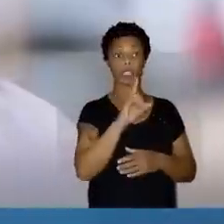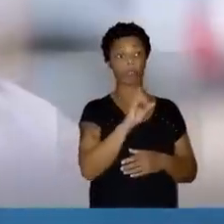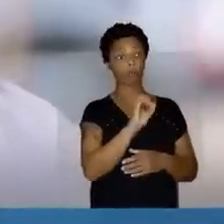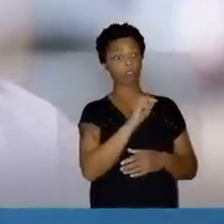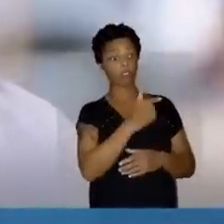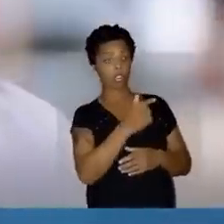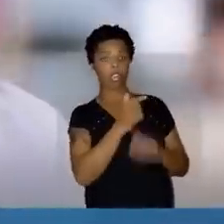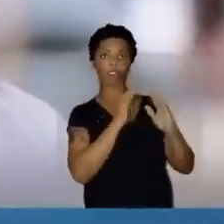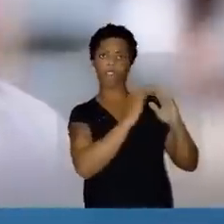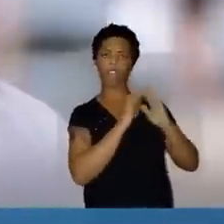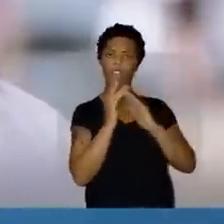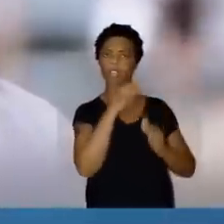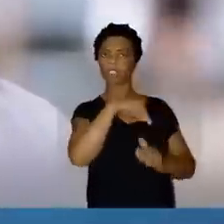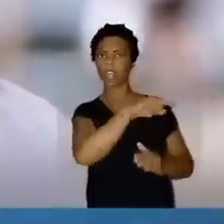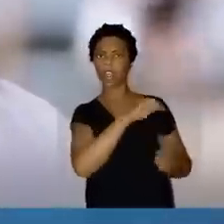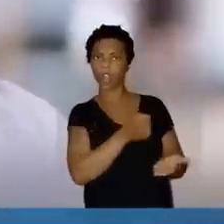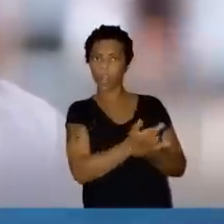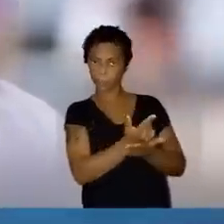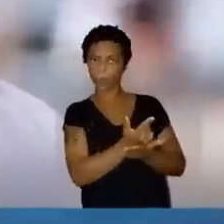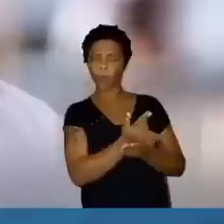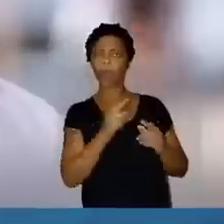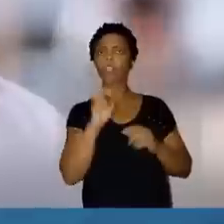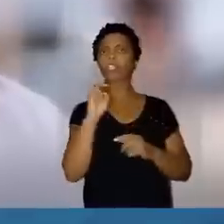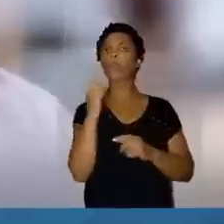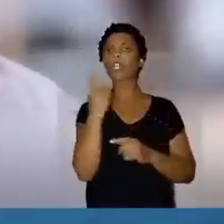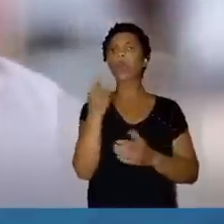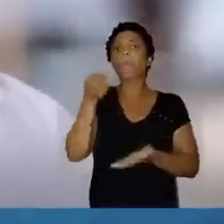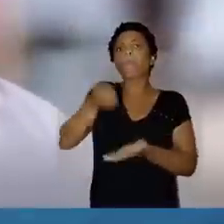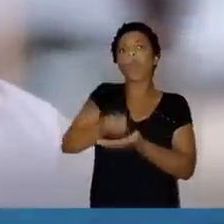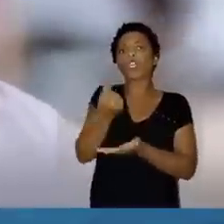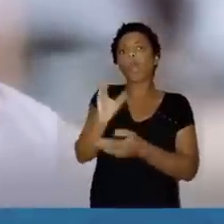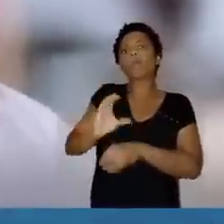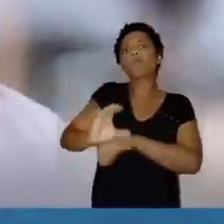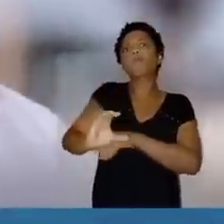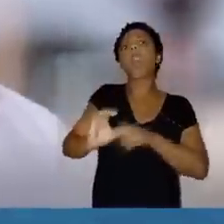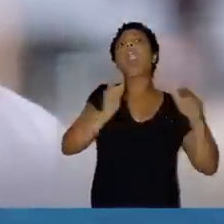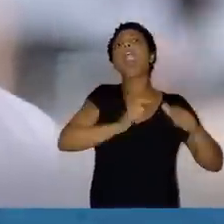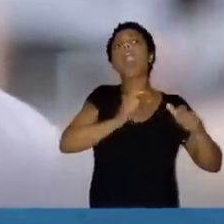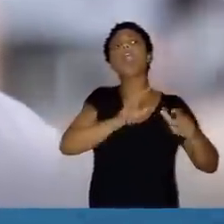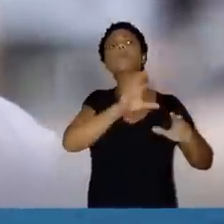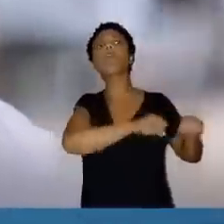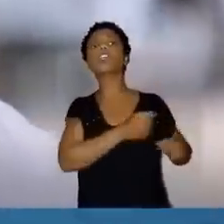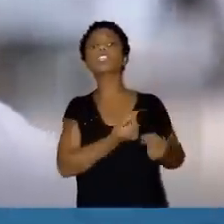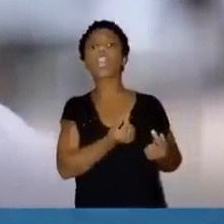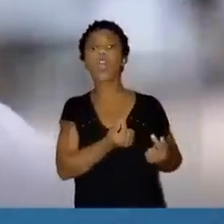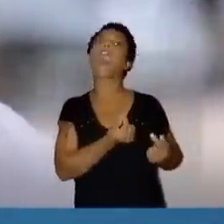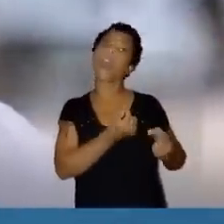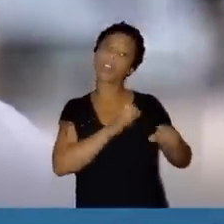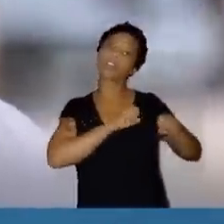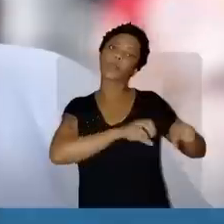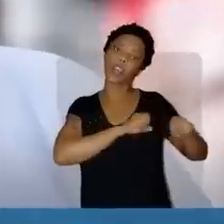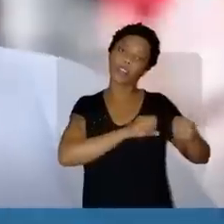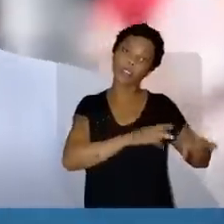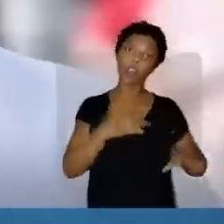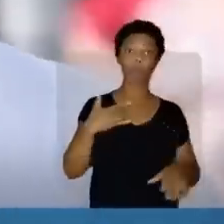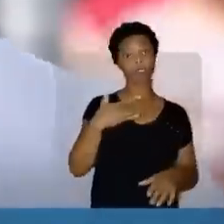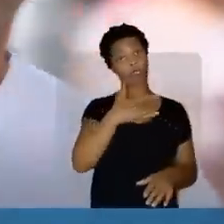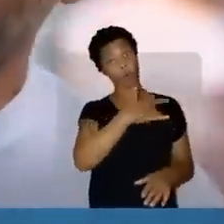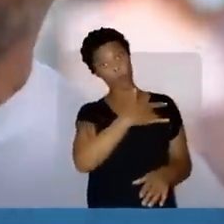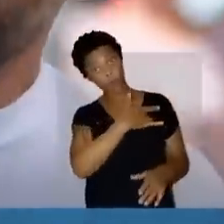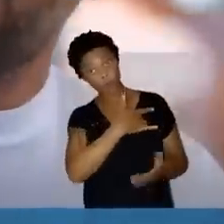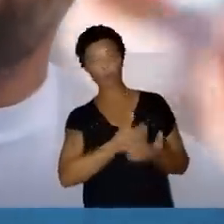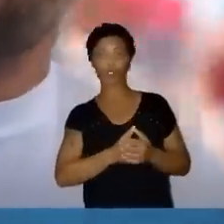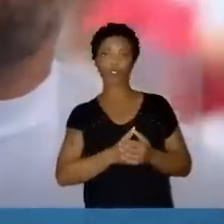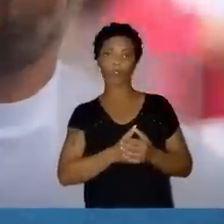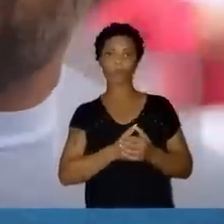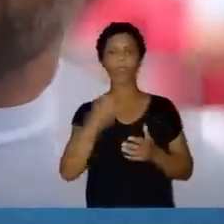compra 51 imóveis aí, a dinheiro vivo, né? Não tem outra palavra a não ser lavagem de dinheiro, Rachadinha. Ele que fala que o